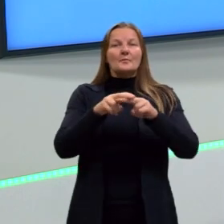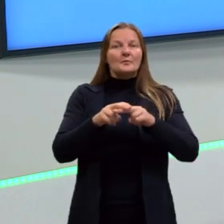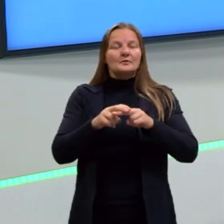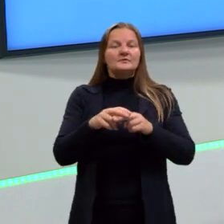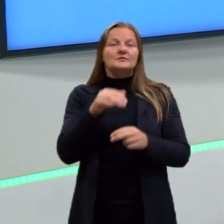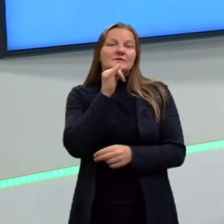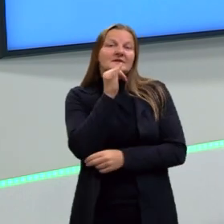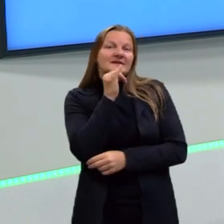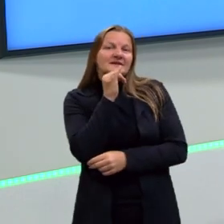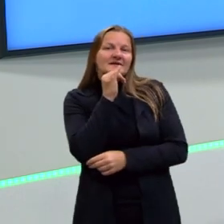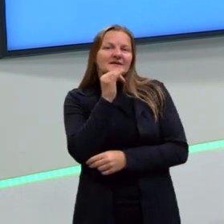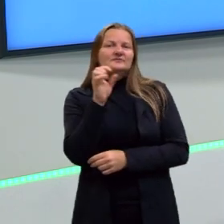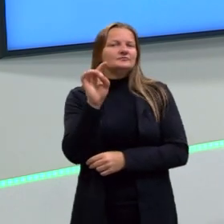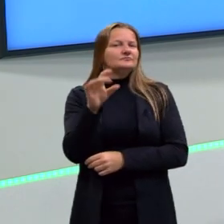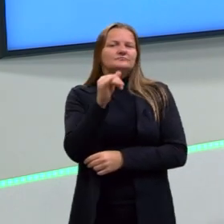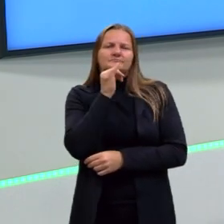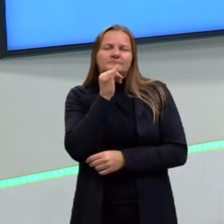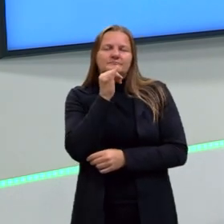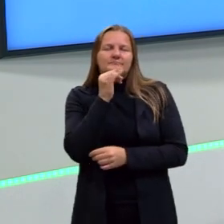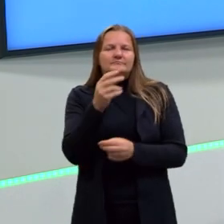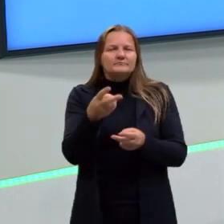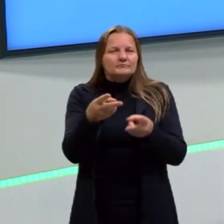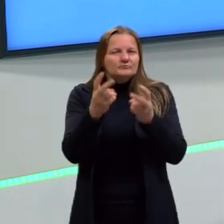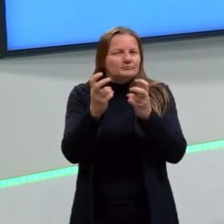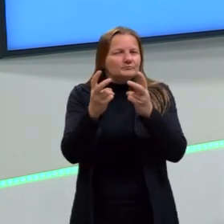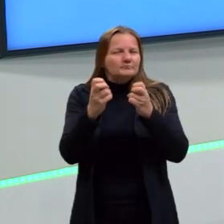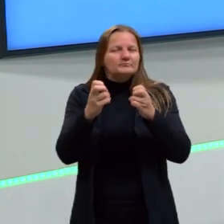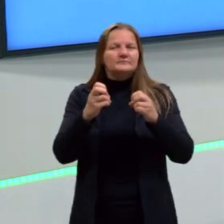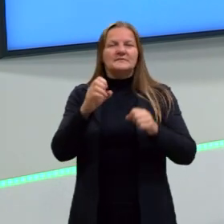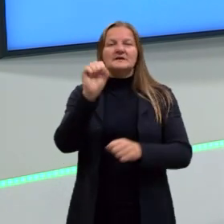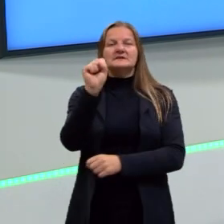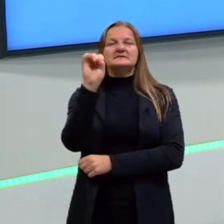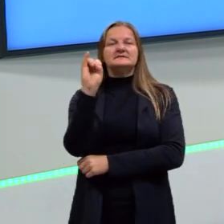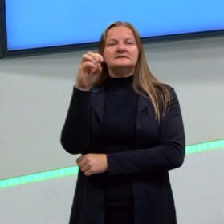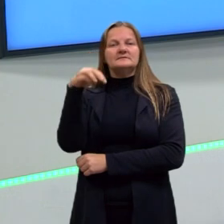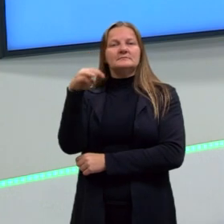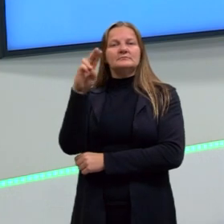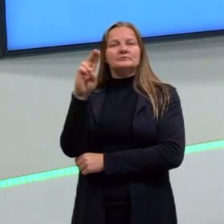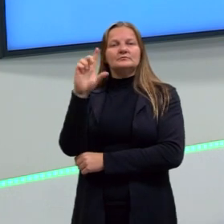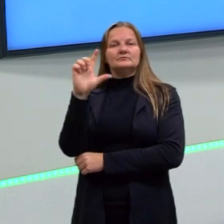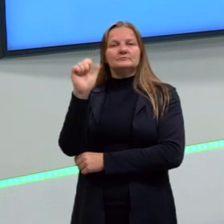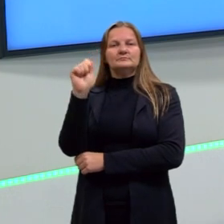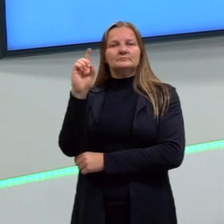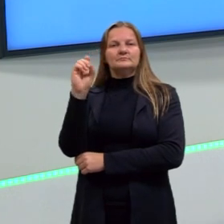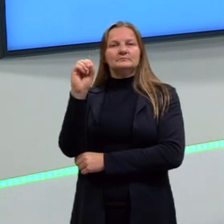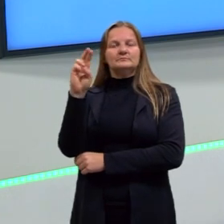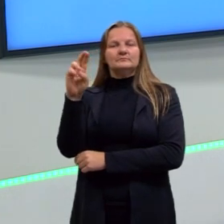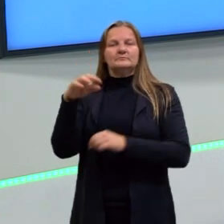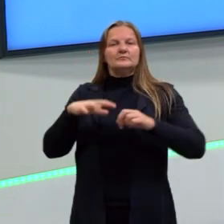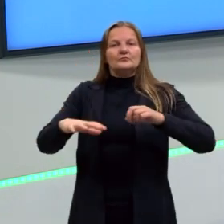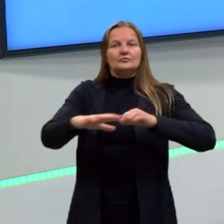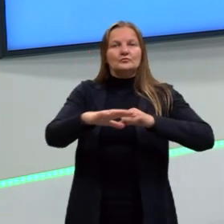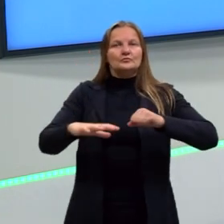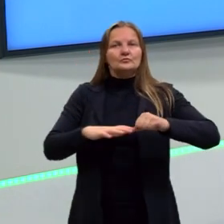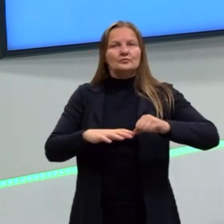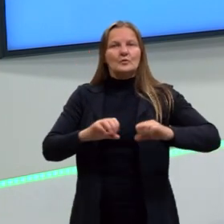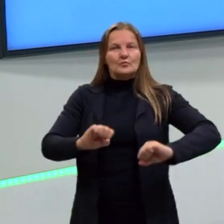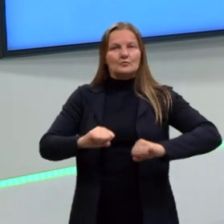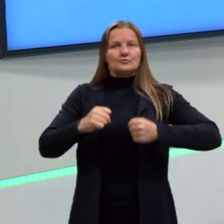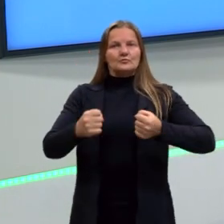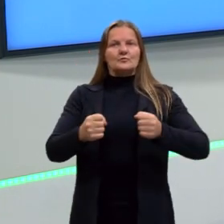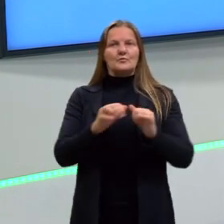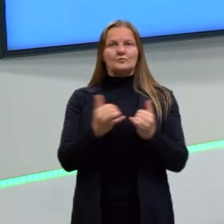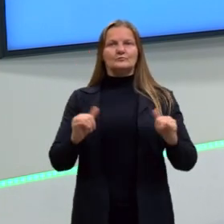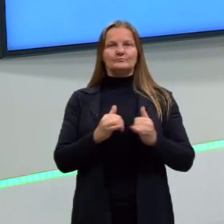teste, é apenas para a gente ver o campo elétrico, simular uma interação de forças para que se consiga ver o campo